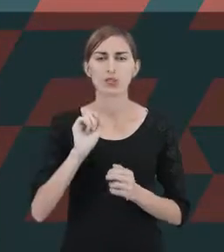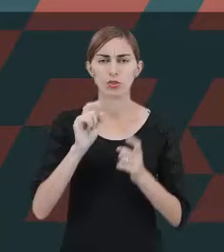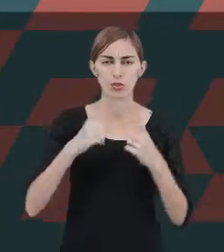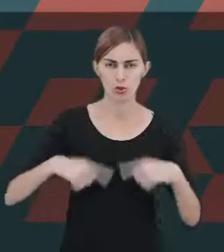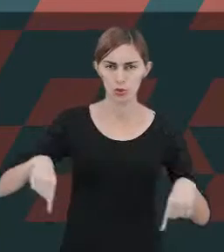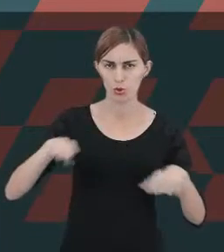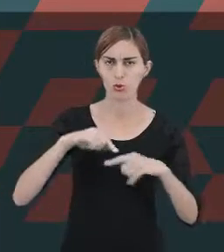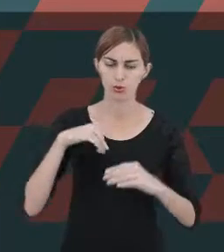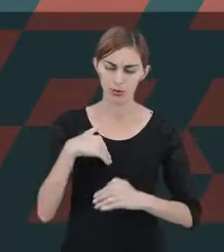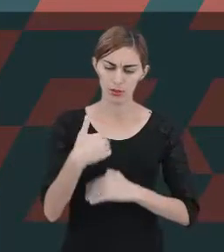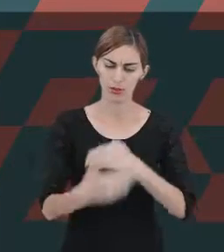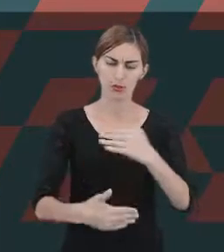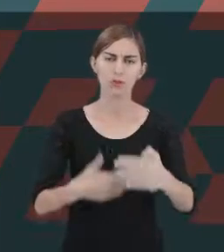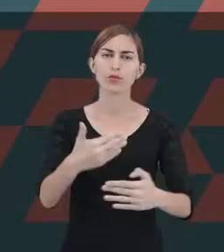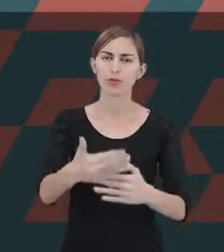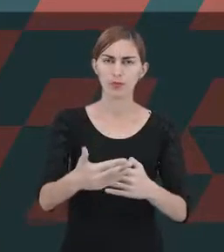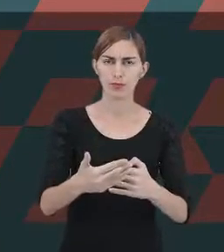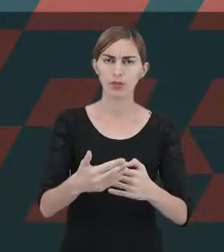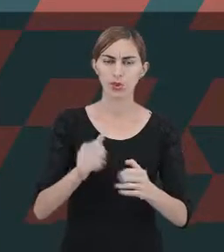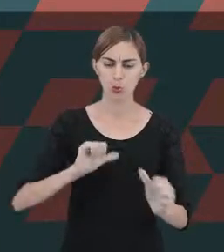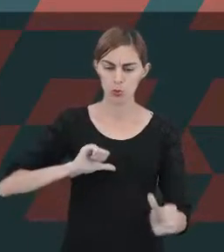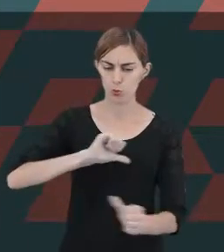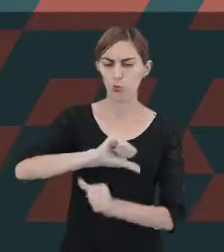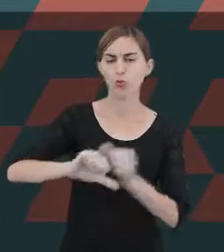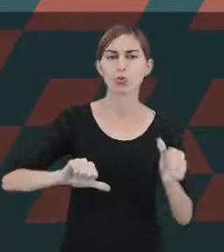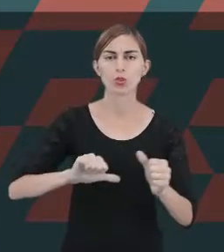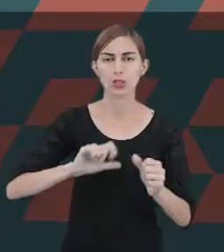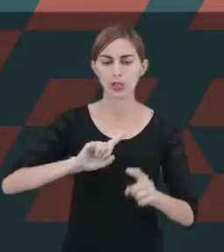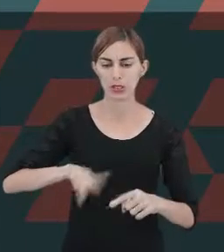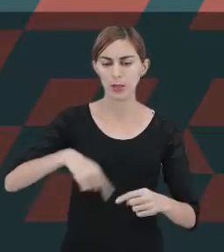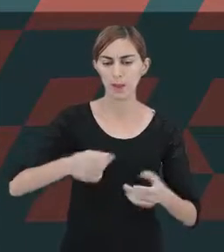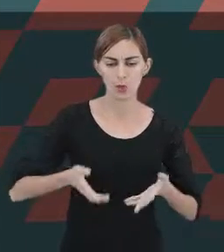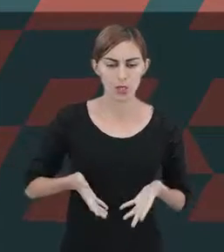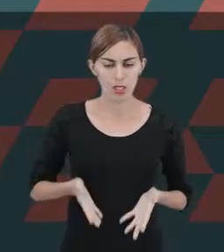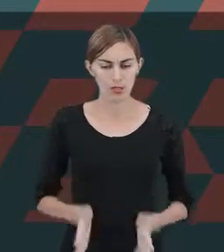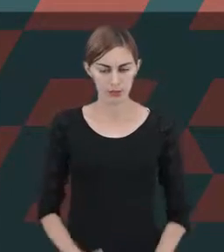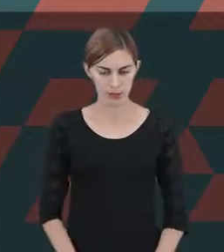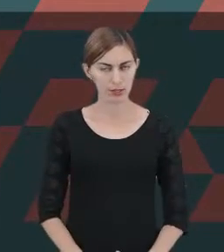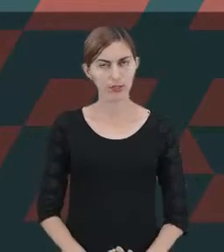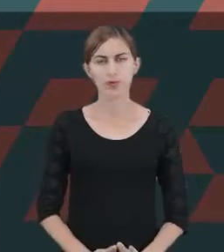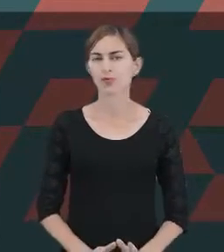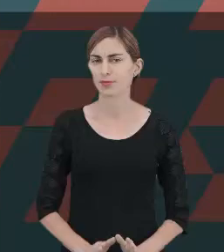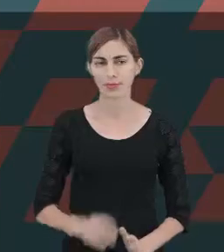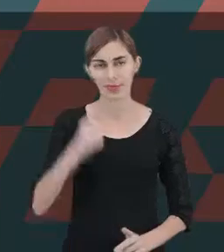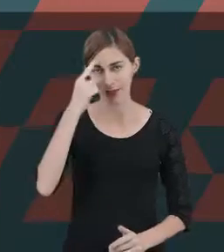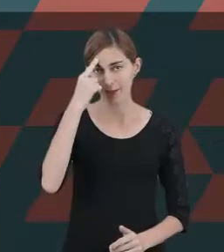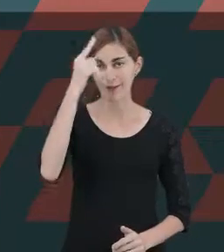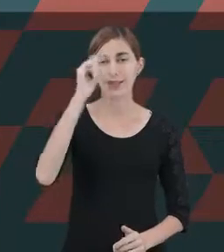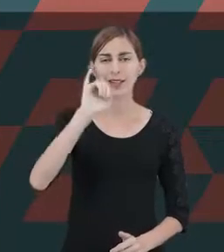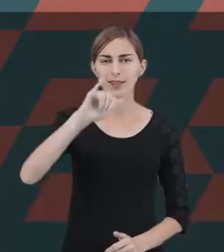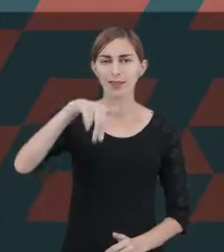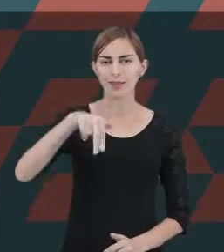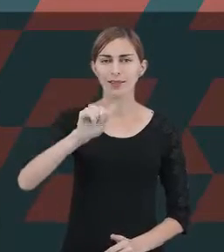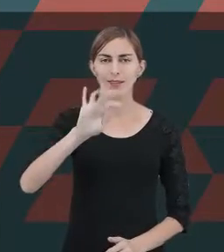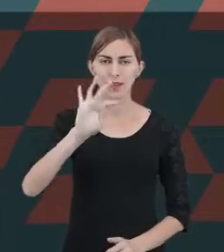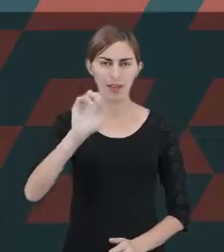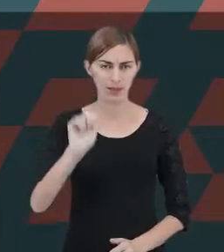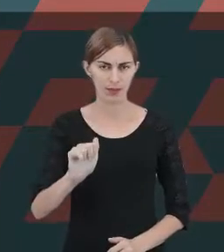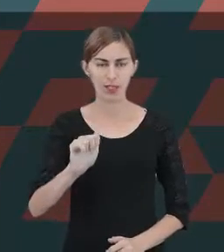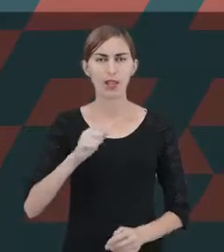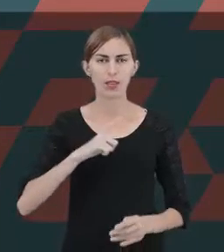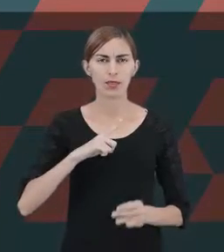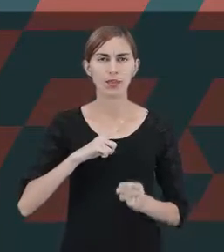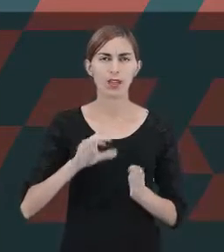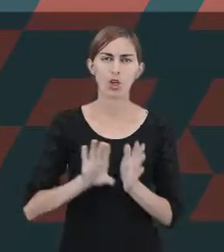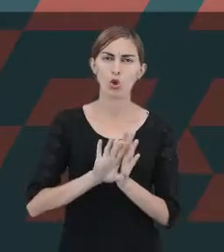desenvolvimento não seria alterado após o nascimento. Nessa ideia inata, nós temos a concepção de